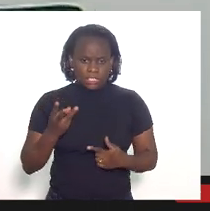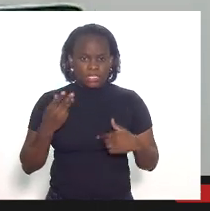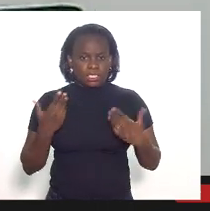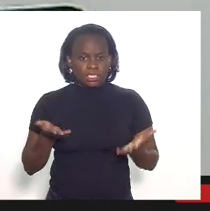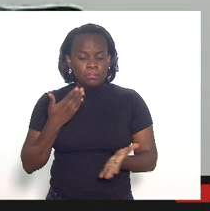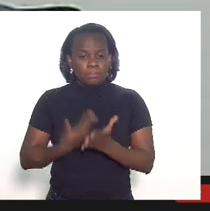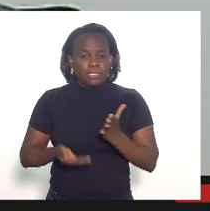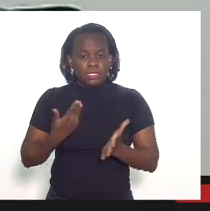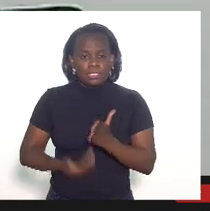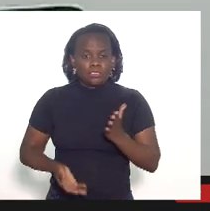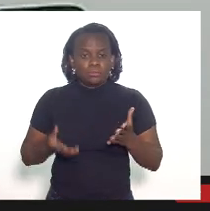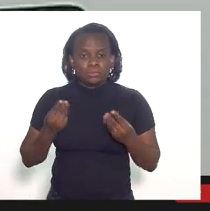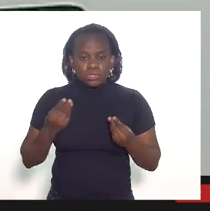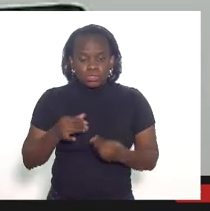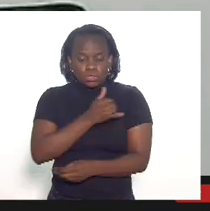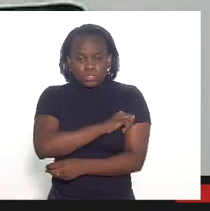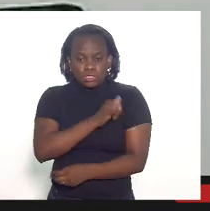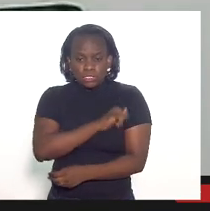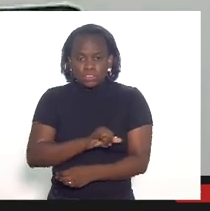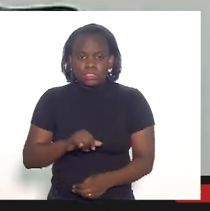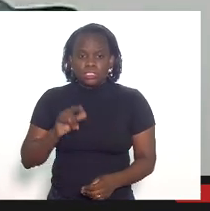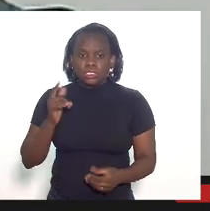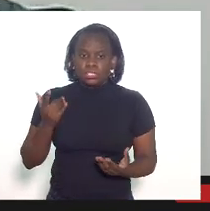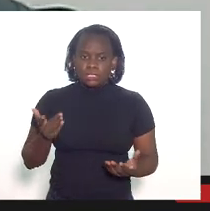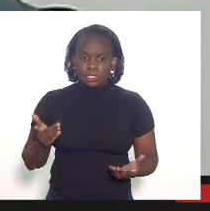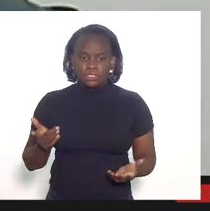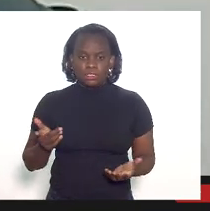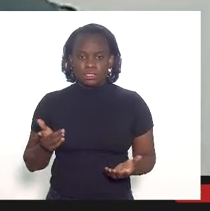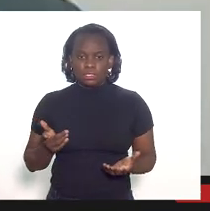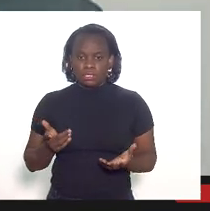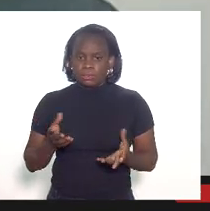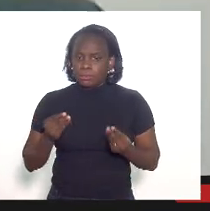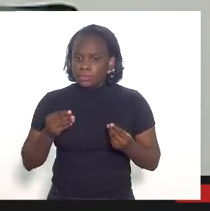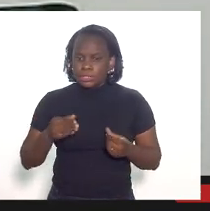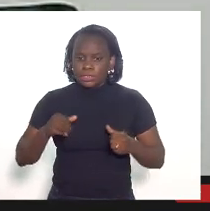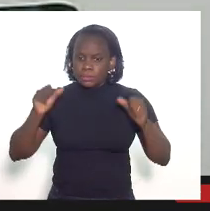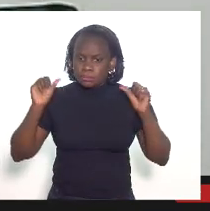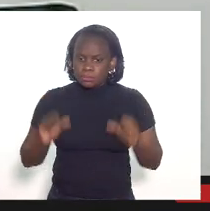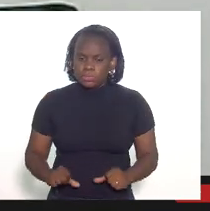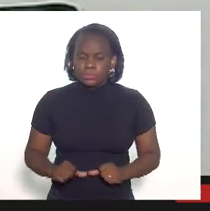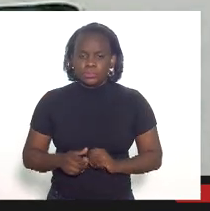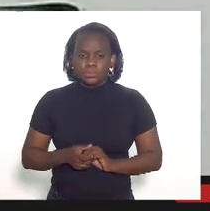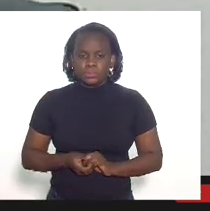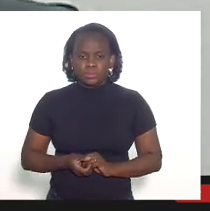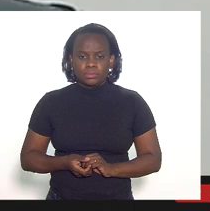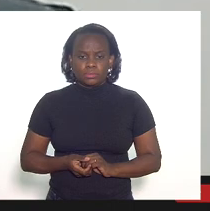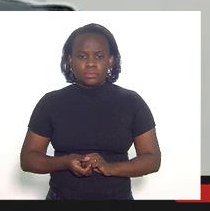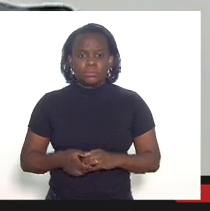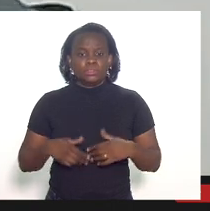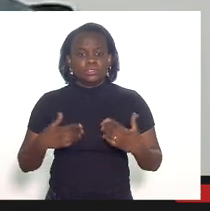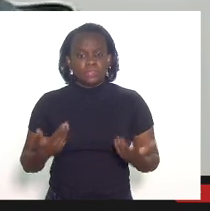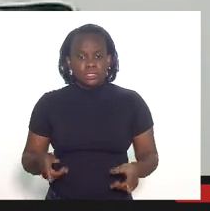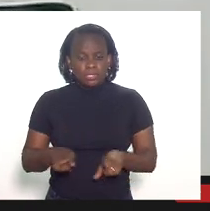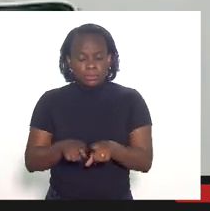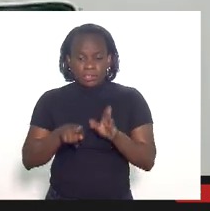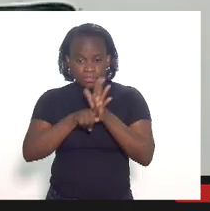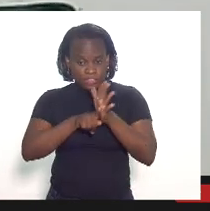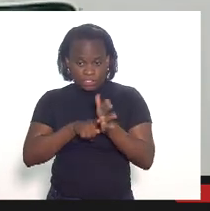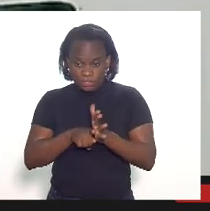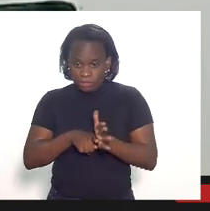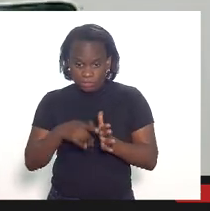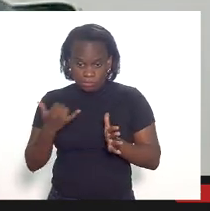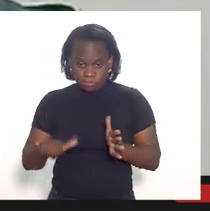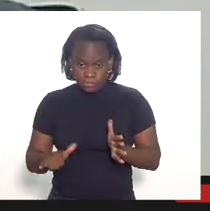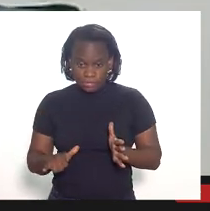perda do Rio de Janeiro é agressiva e a não fiscalização